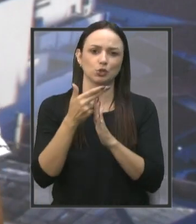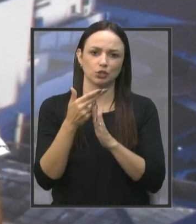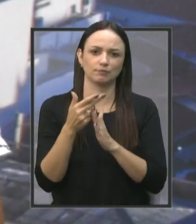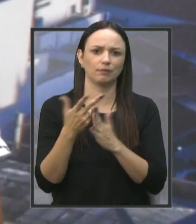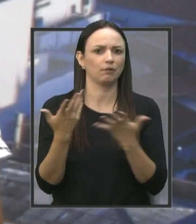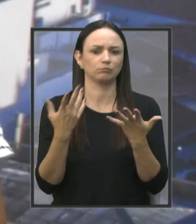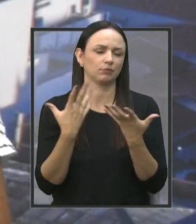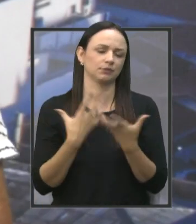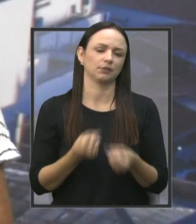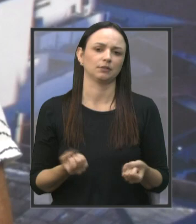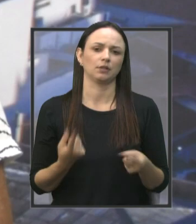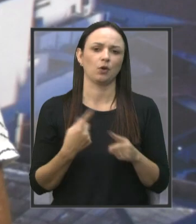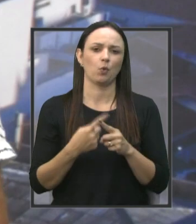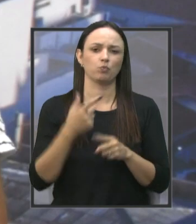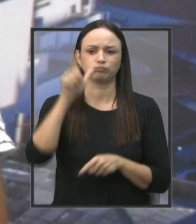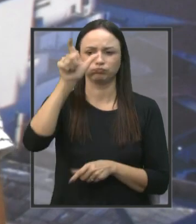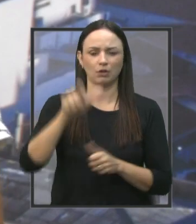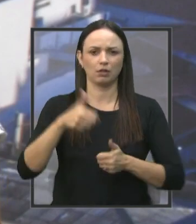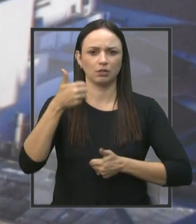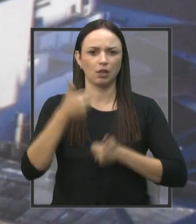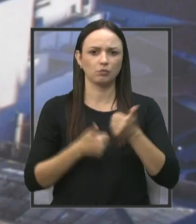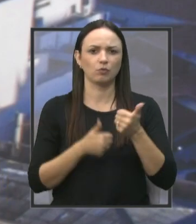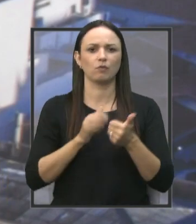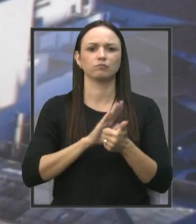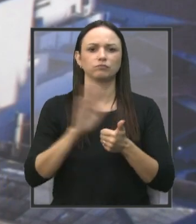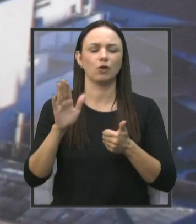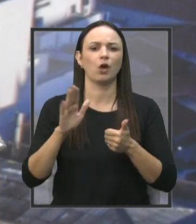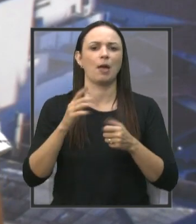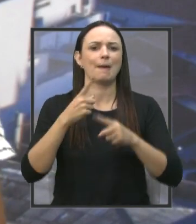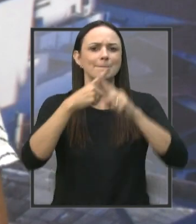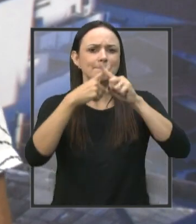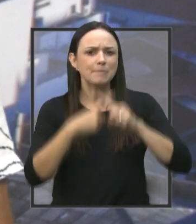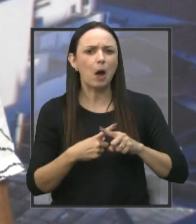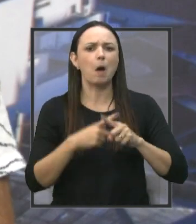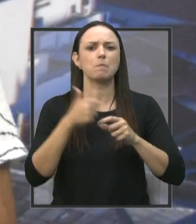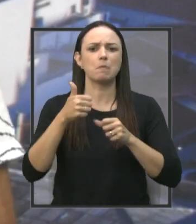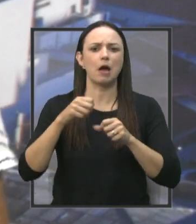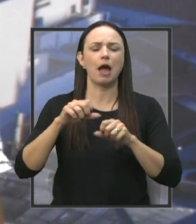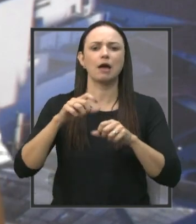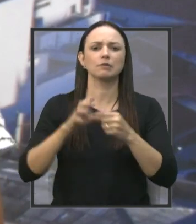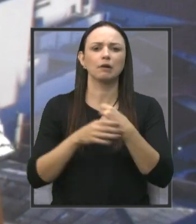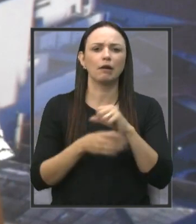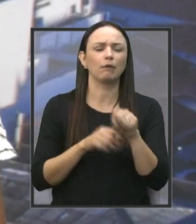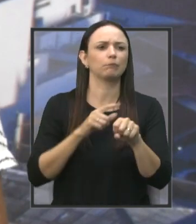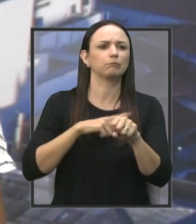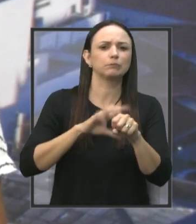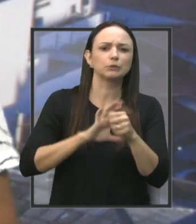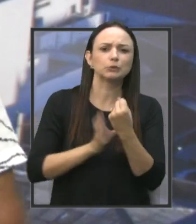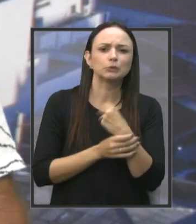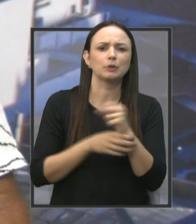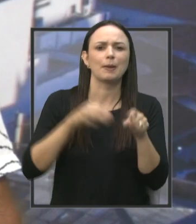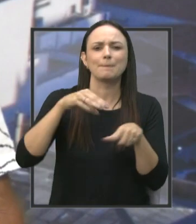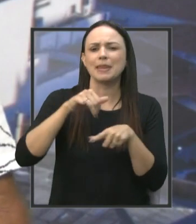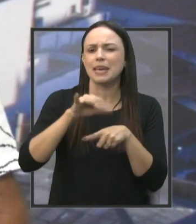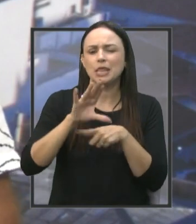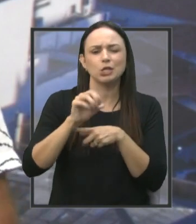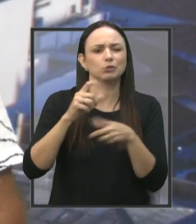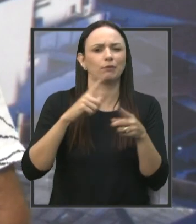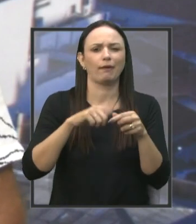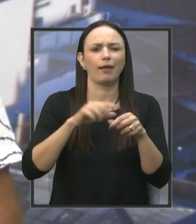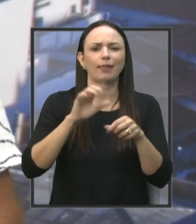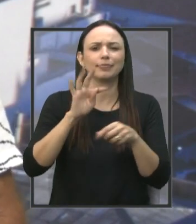É inadmissível, por exemplo, um atleta aí que disputou jogos pela cidade, ter uma lesão ligamentar, ou de menisco, o que importa,